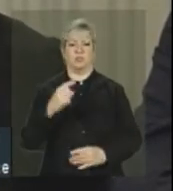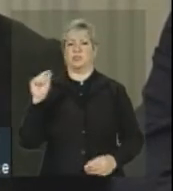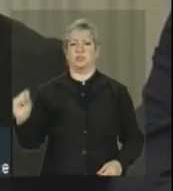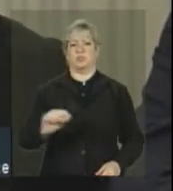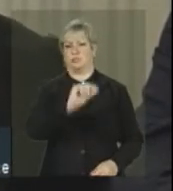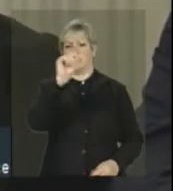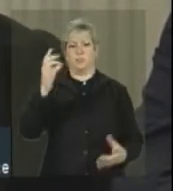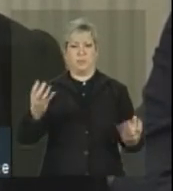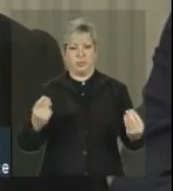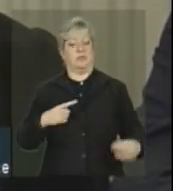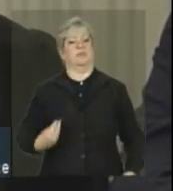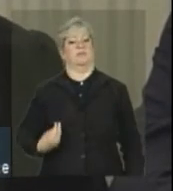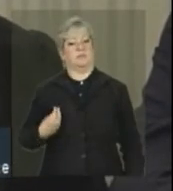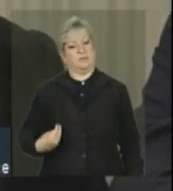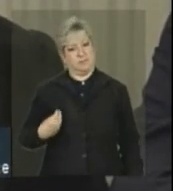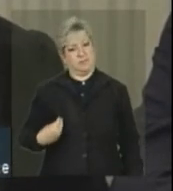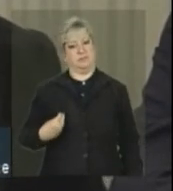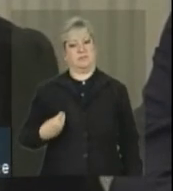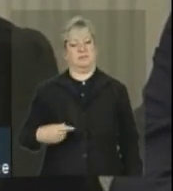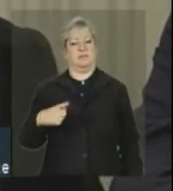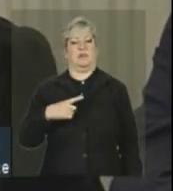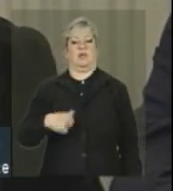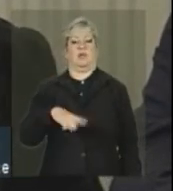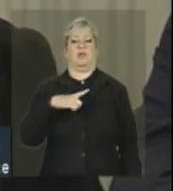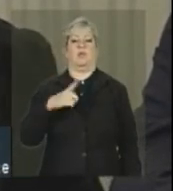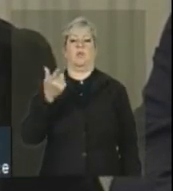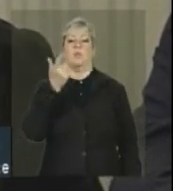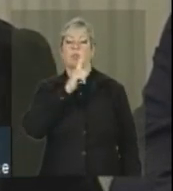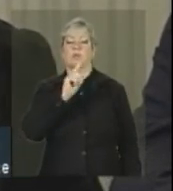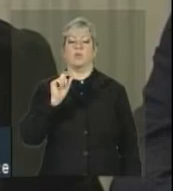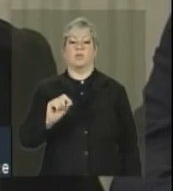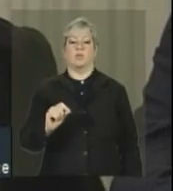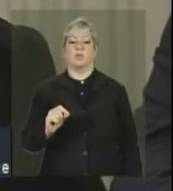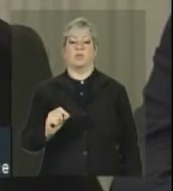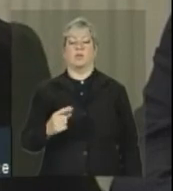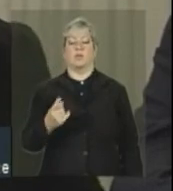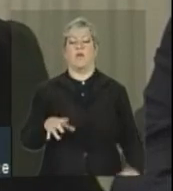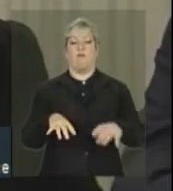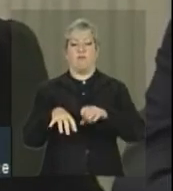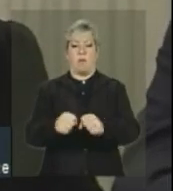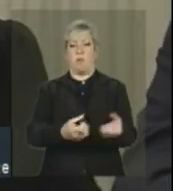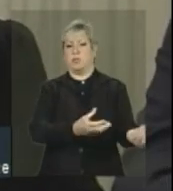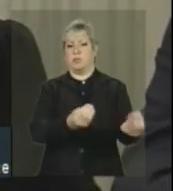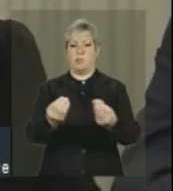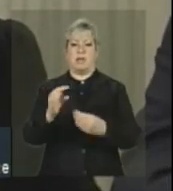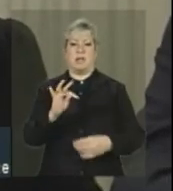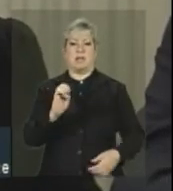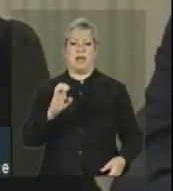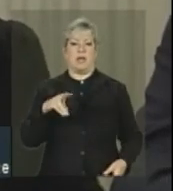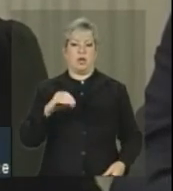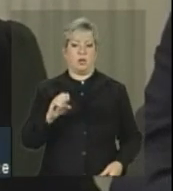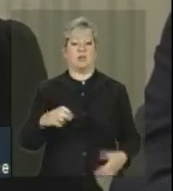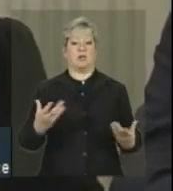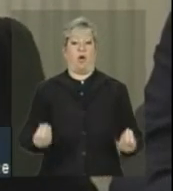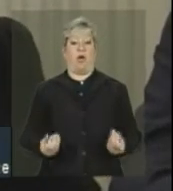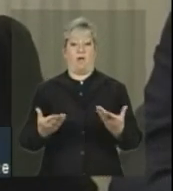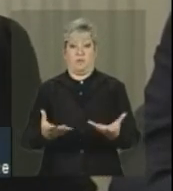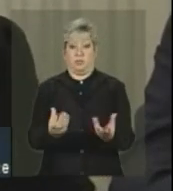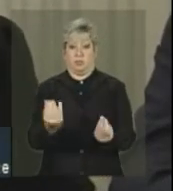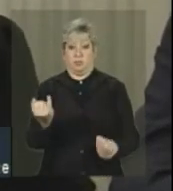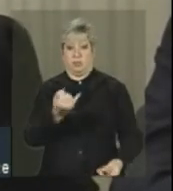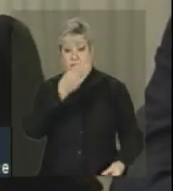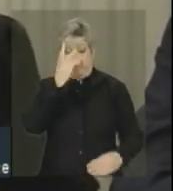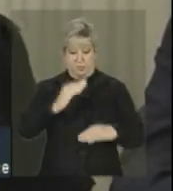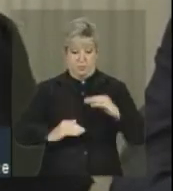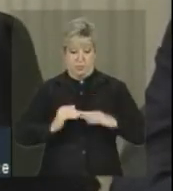muitas e muitas estão funcionando, nós estamos tendo a formação de muitos técnicos, portanto, uma oferta importante de